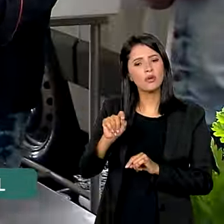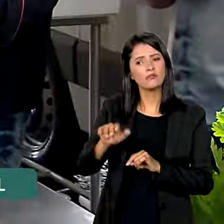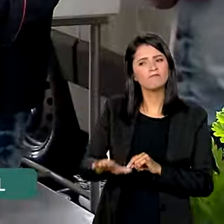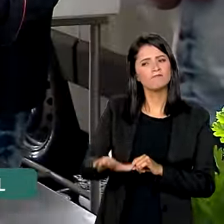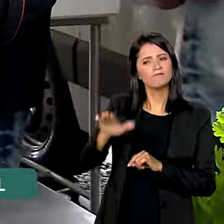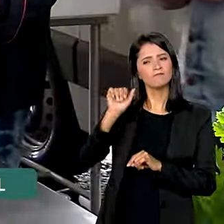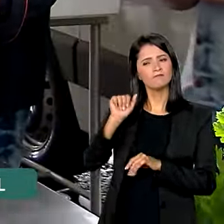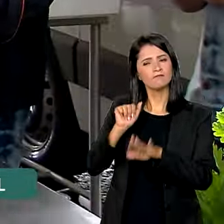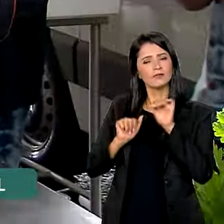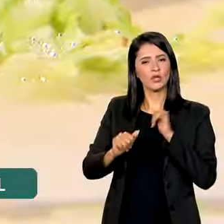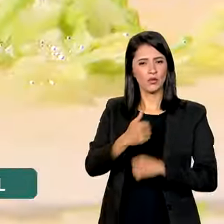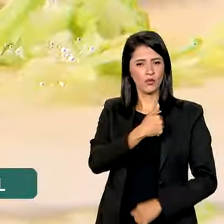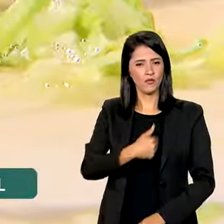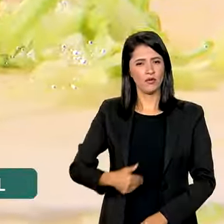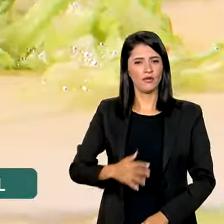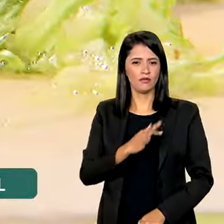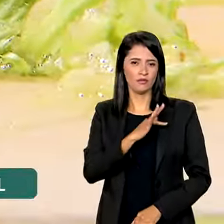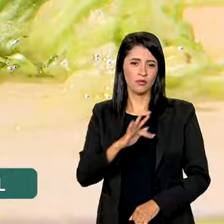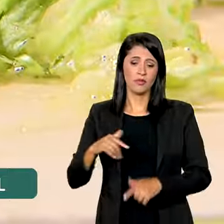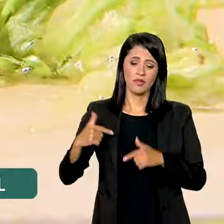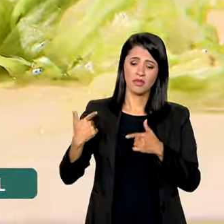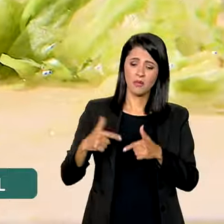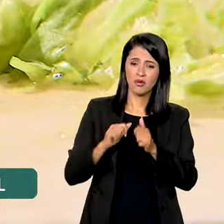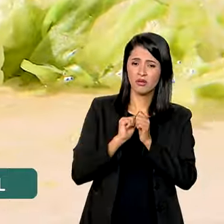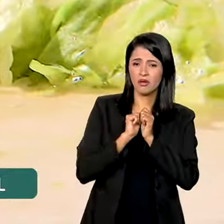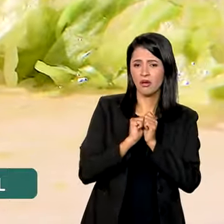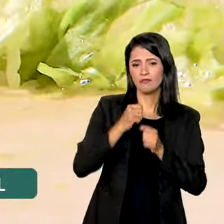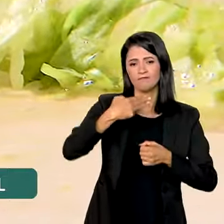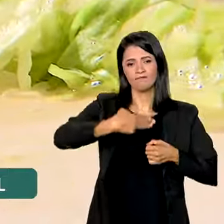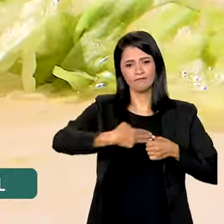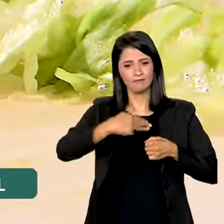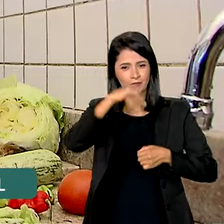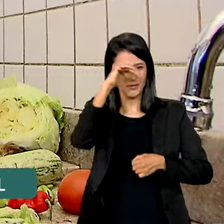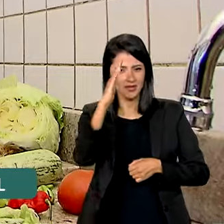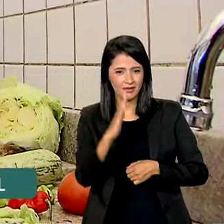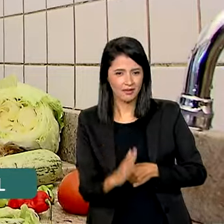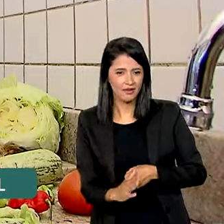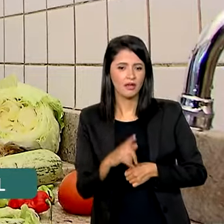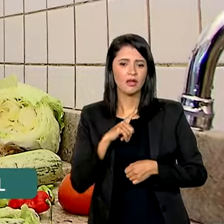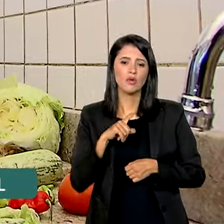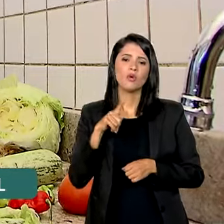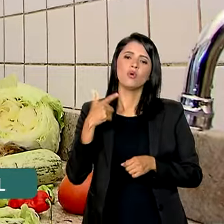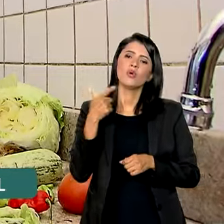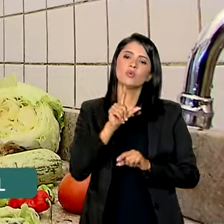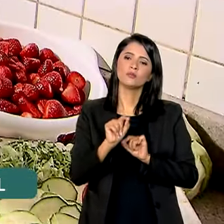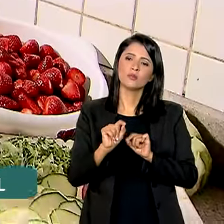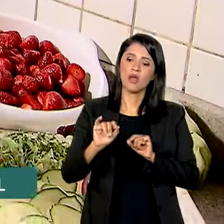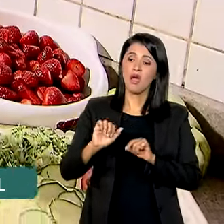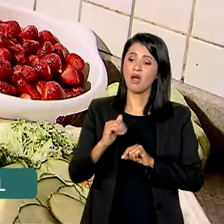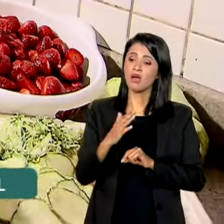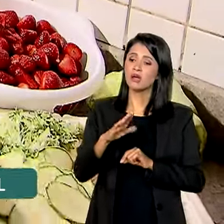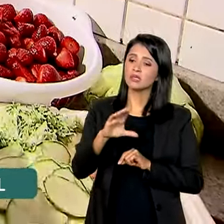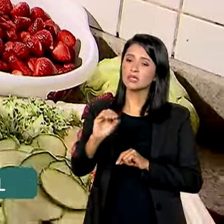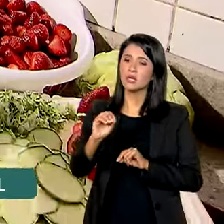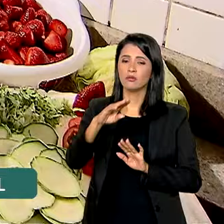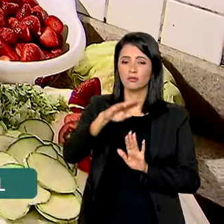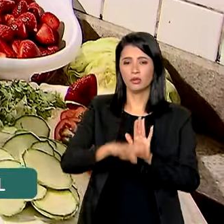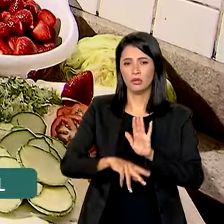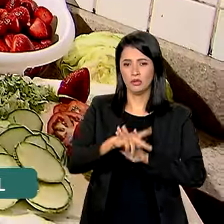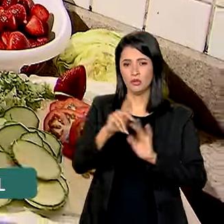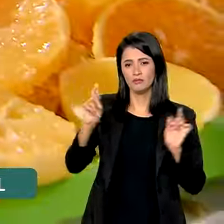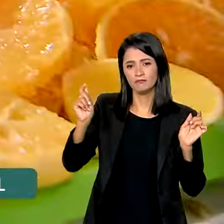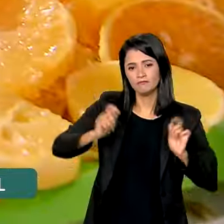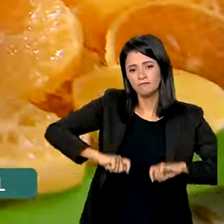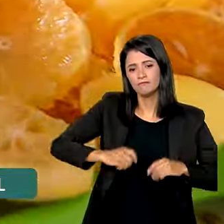chamado do governo federal para atuar junto aos municípios brasileiros na adoção de ações e programas que